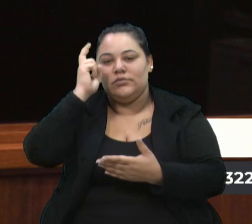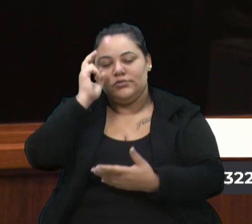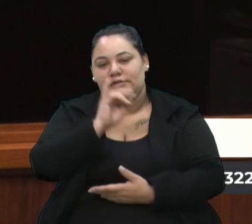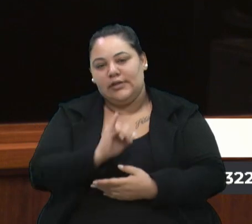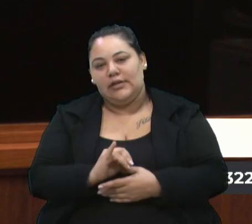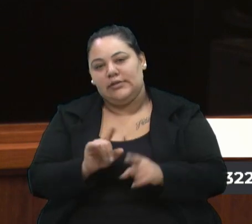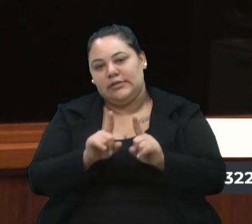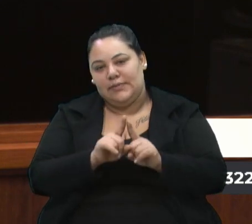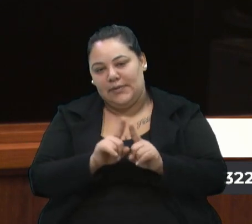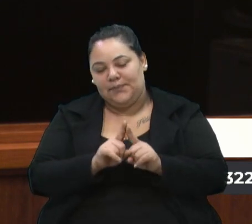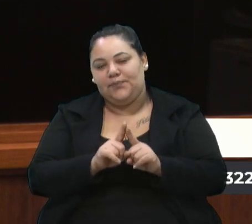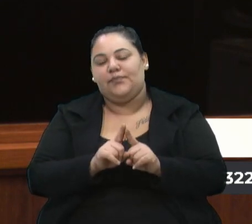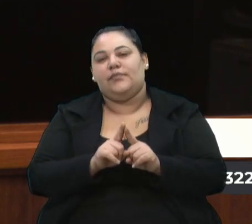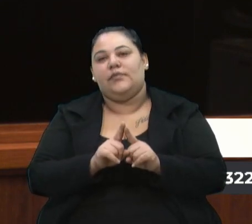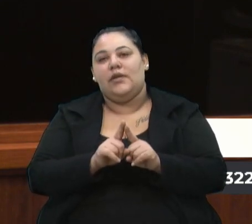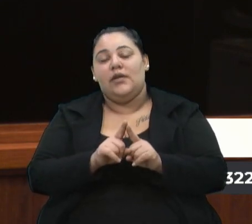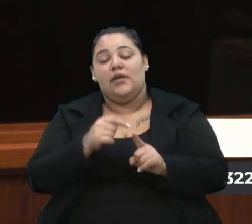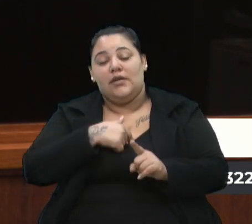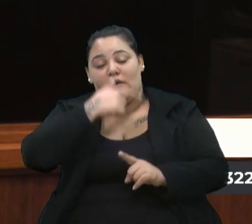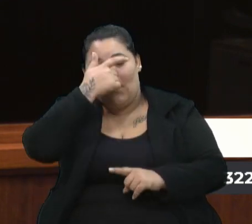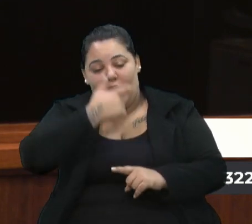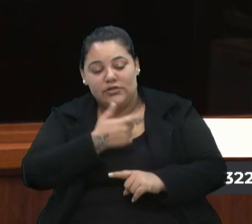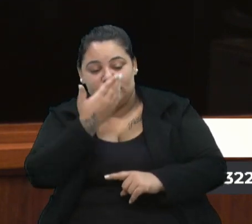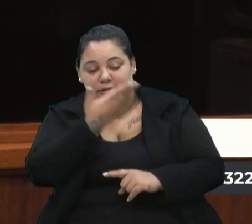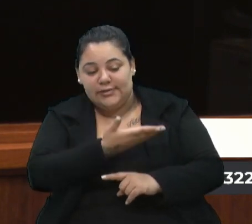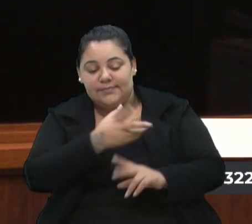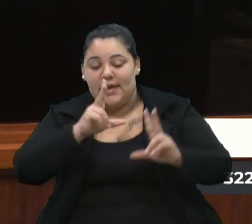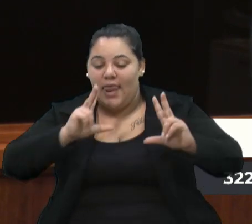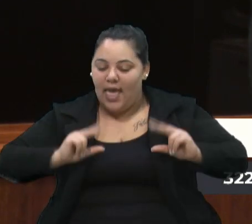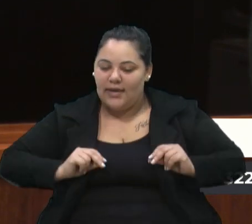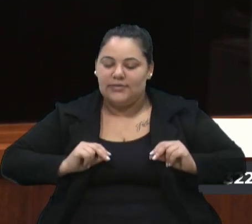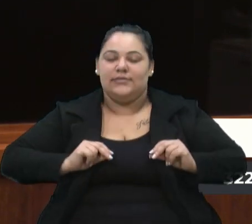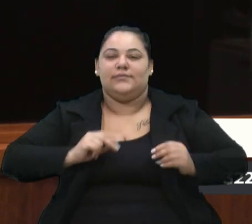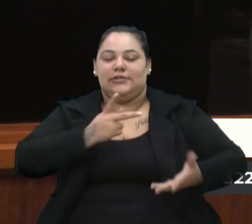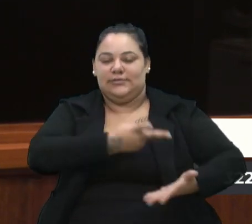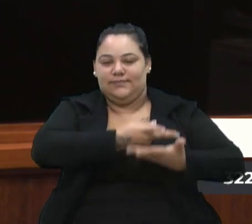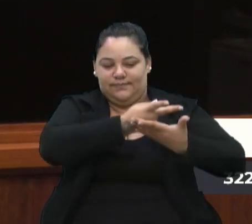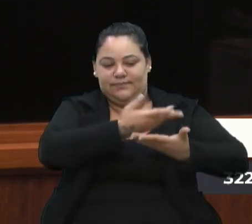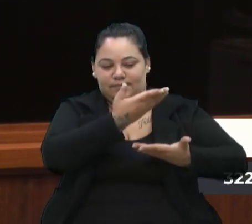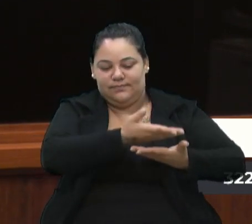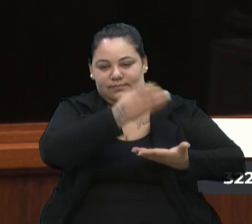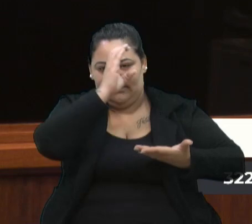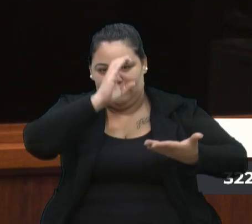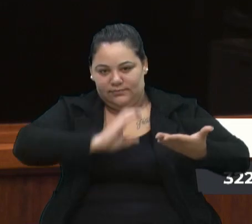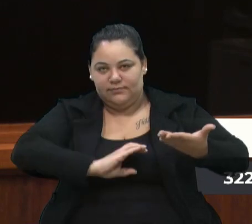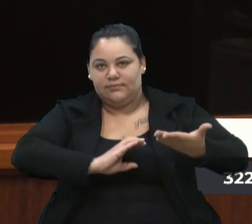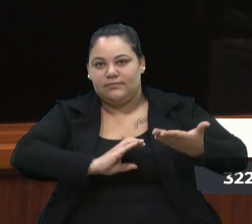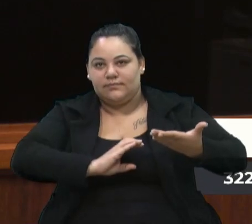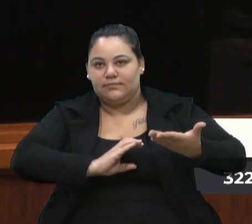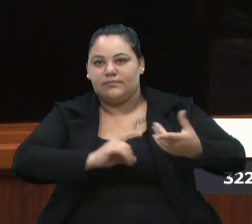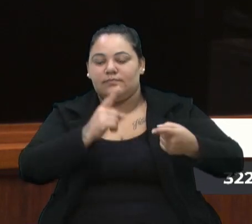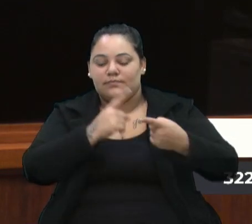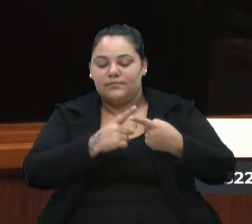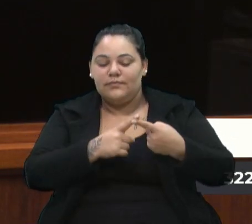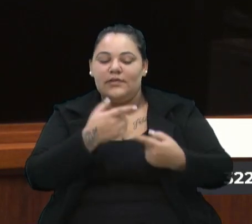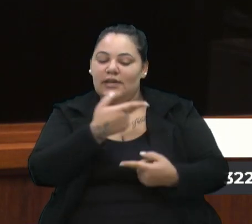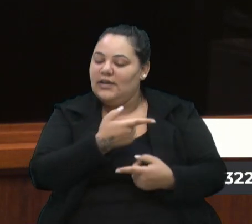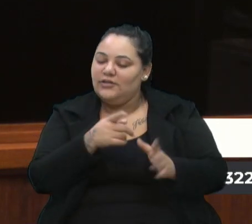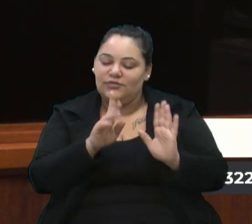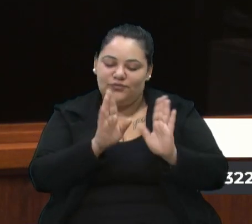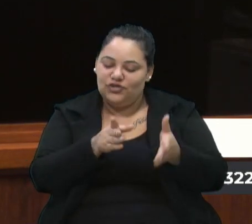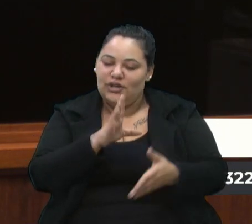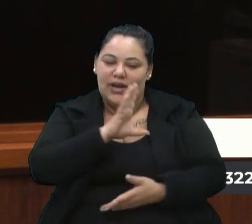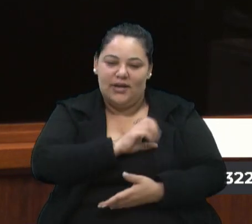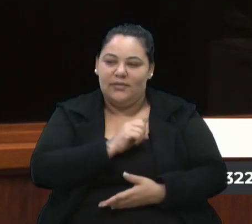nome, merece o título, porque acredito que ele mesmo já se considera e já ama Caxias também,